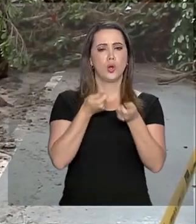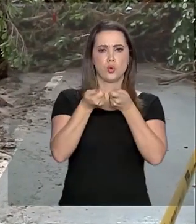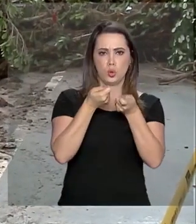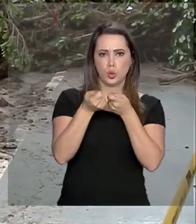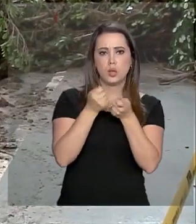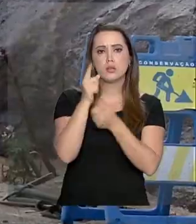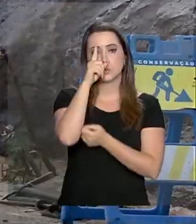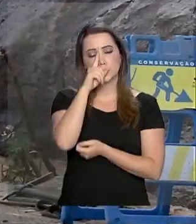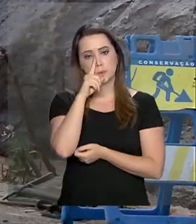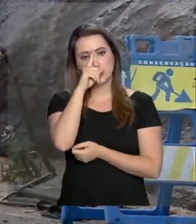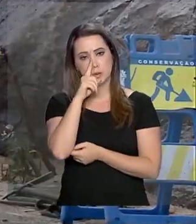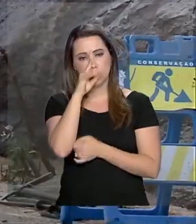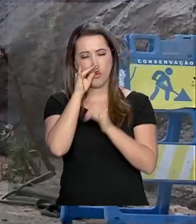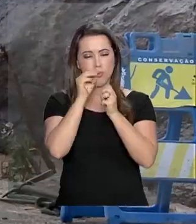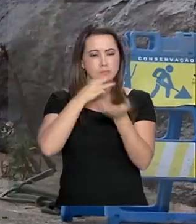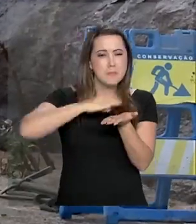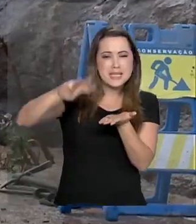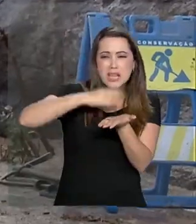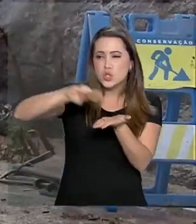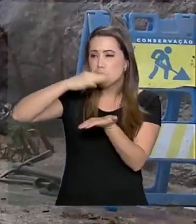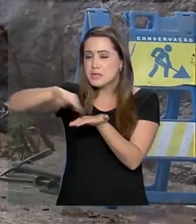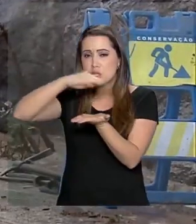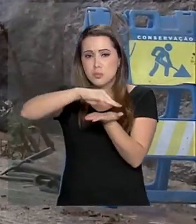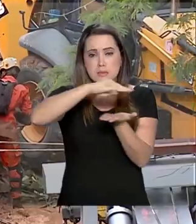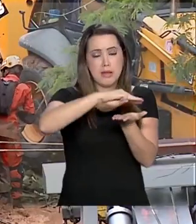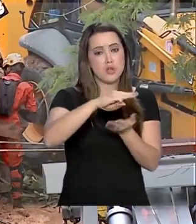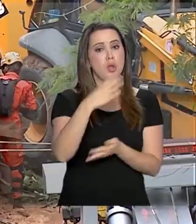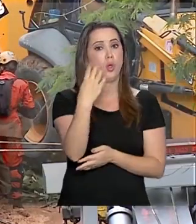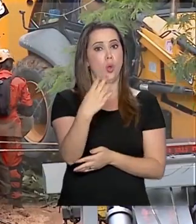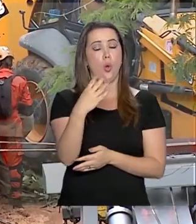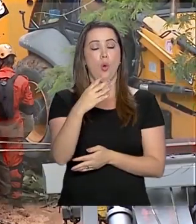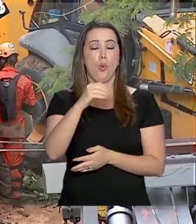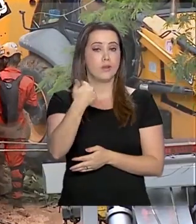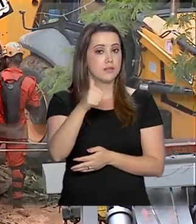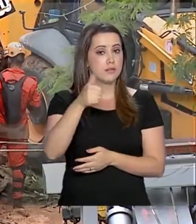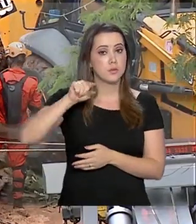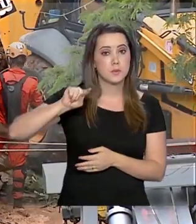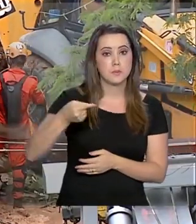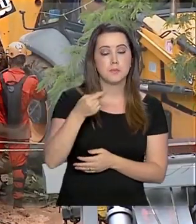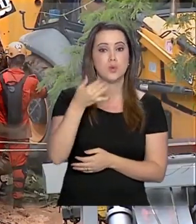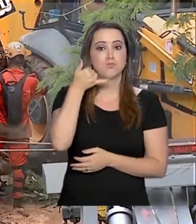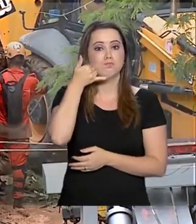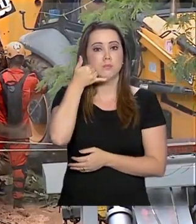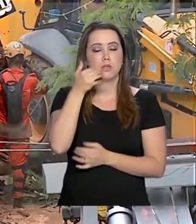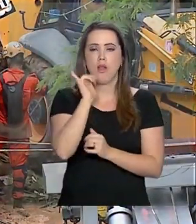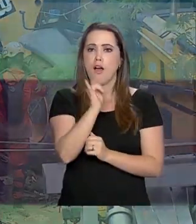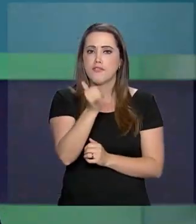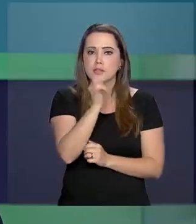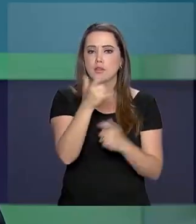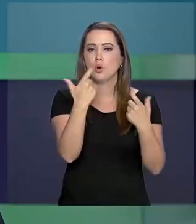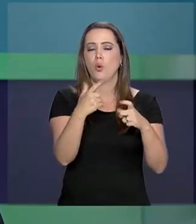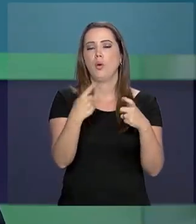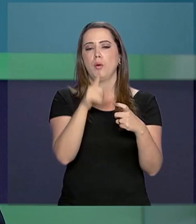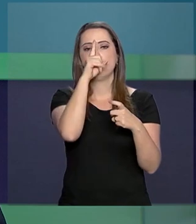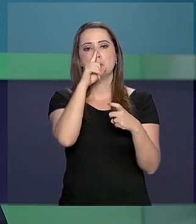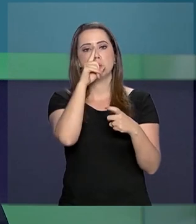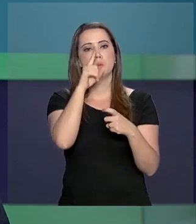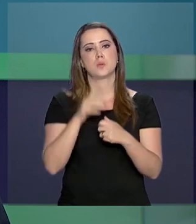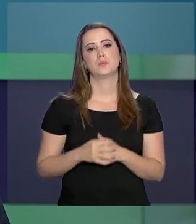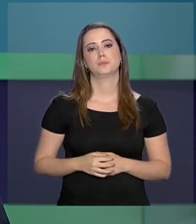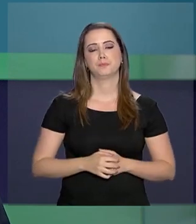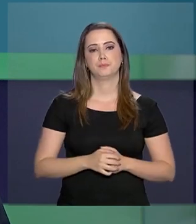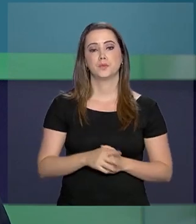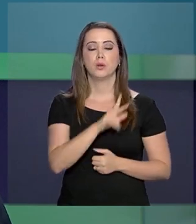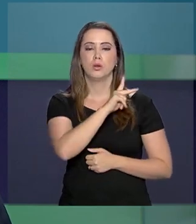Riscos e Desastres dispara mensagens para mais de 411 mil celulares sobre áreas de risco. O presidente Jair